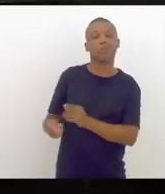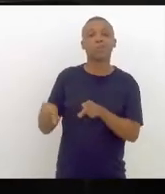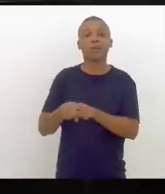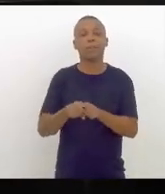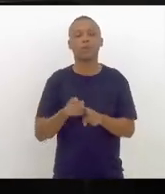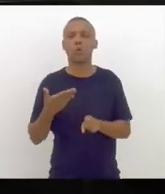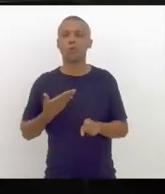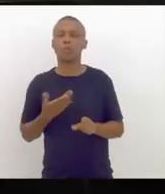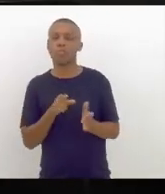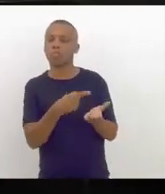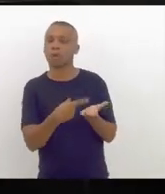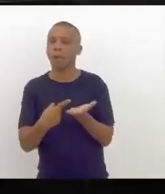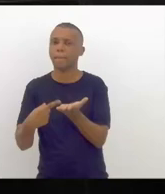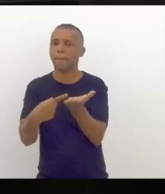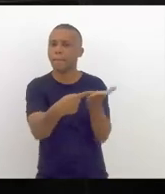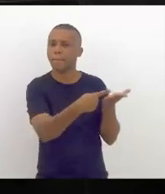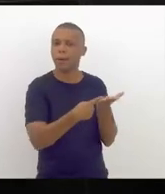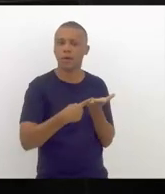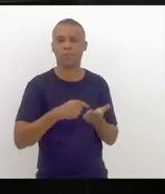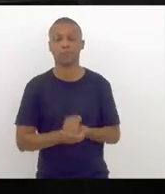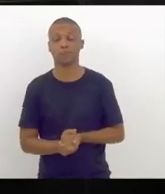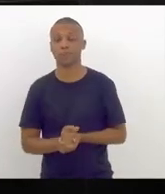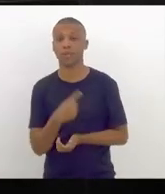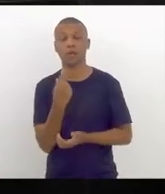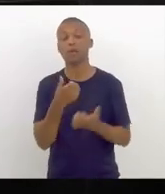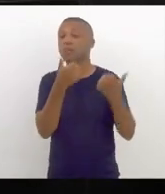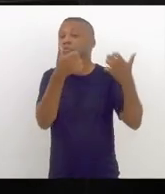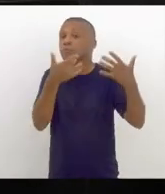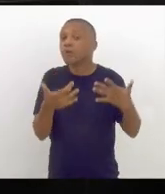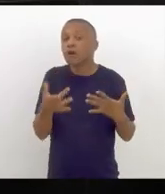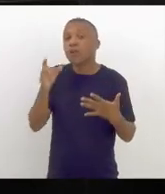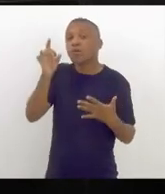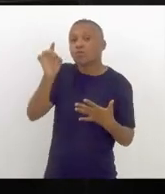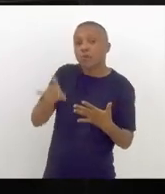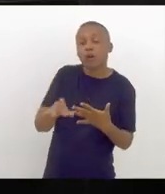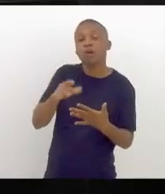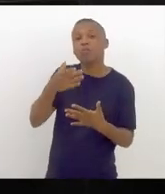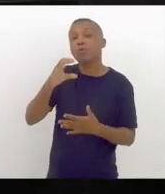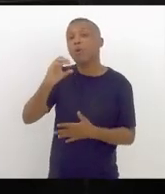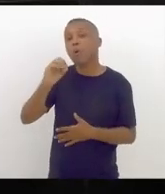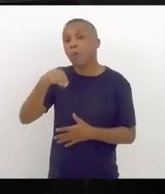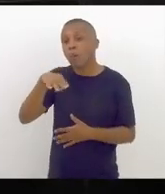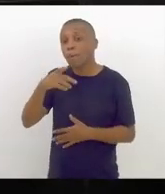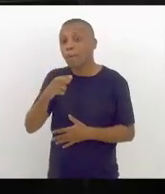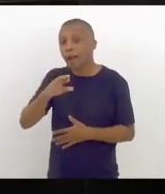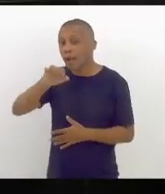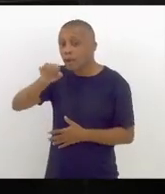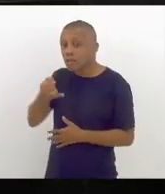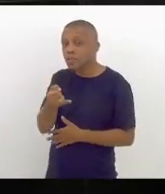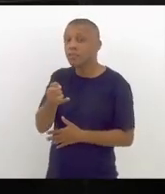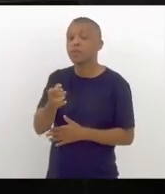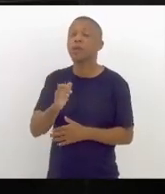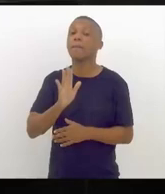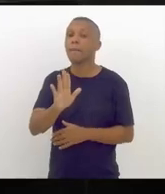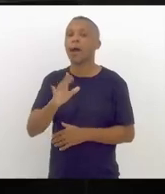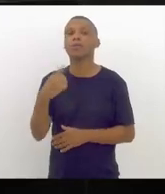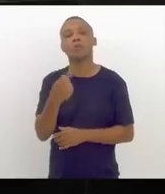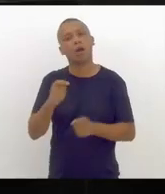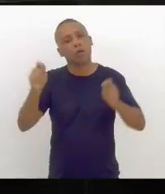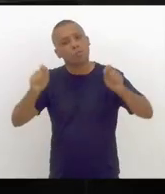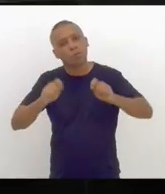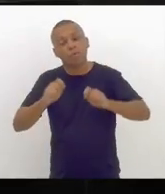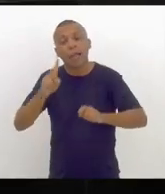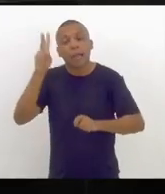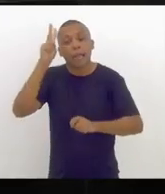dos seus amigos? E a gente aqui está falando apenas do Comperge, mas nós podemos também lembrar de